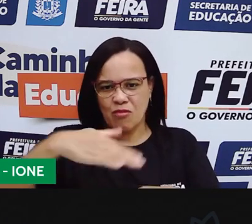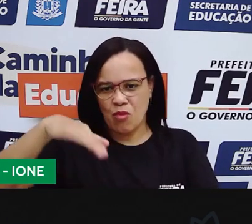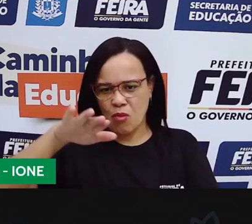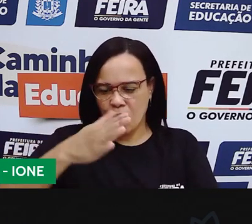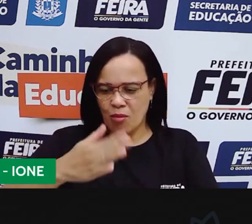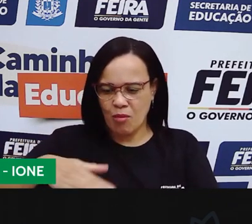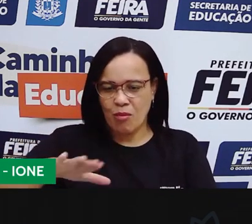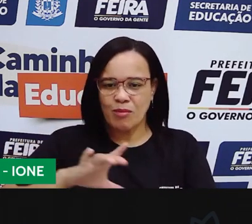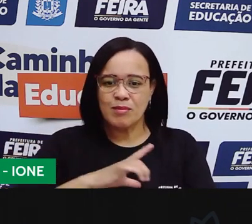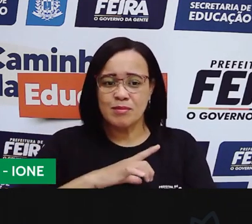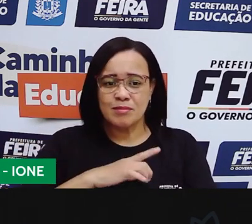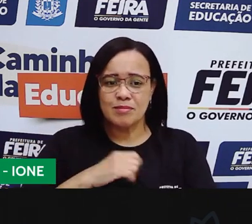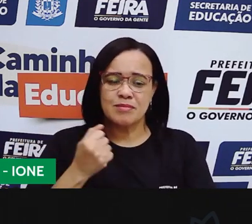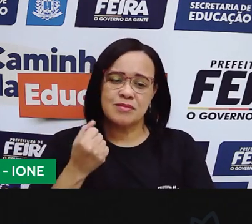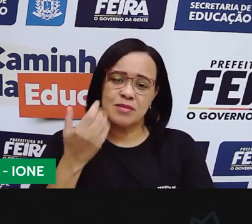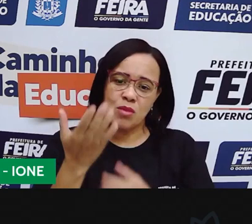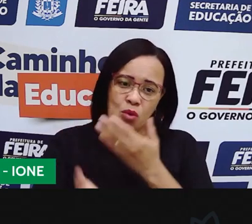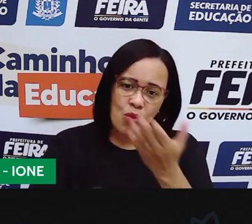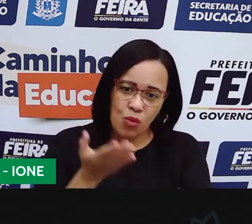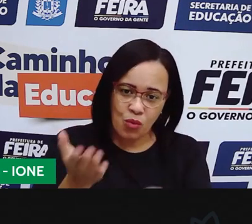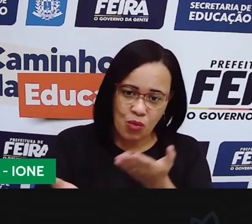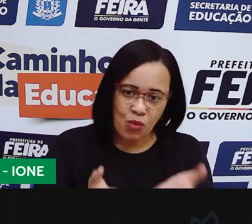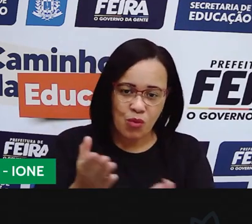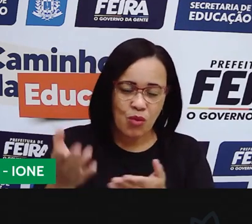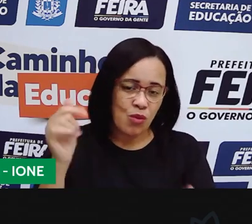E cuidados com a rainha.